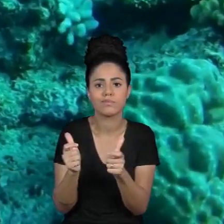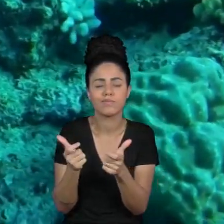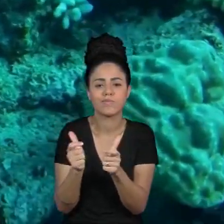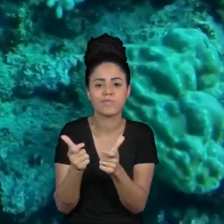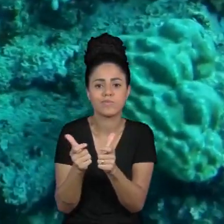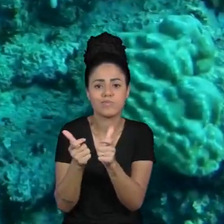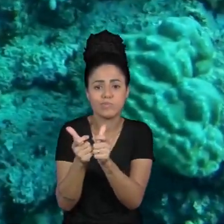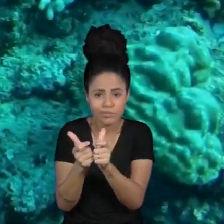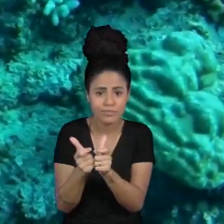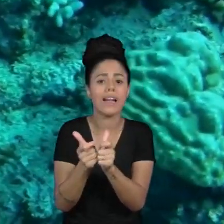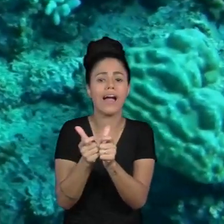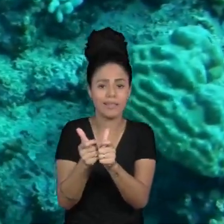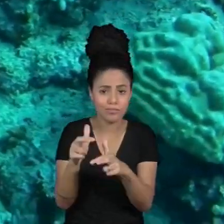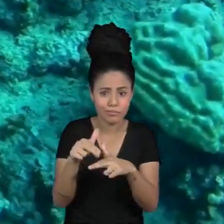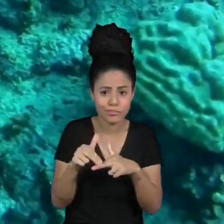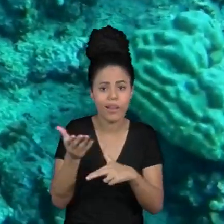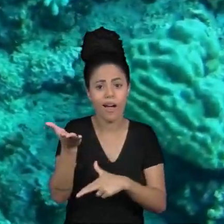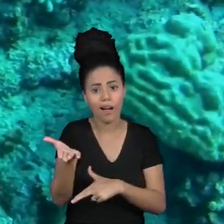devido ao branqueamento